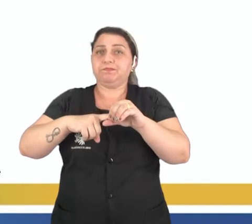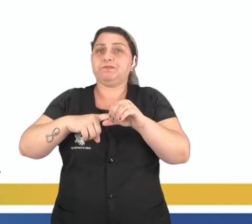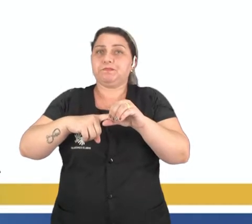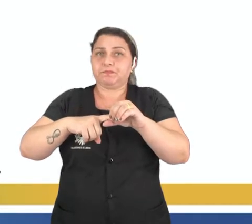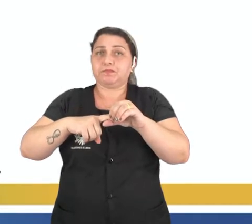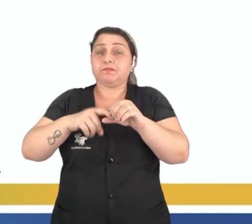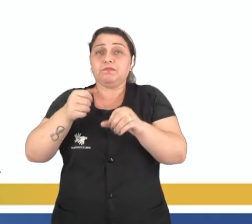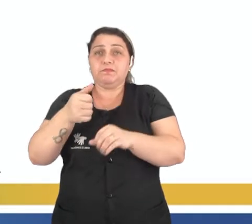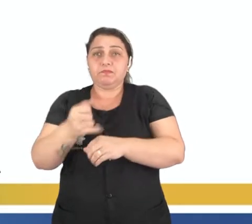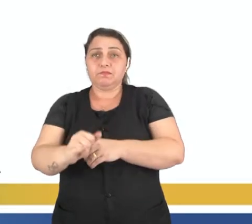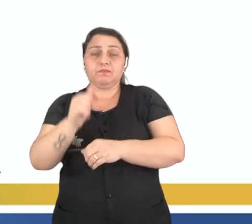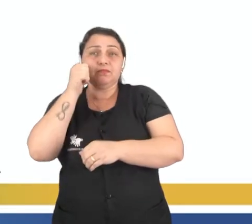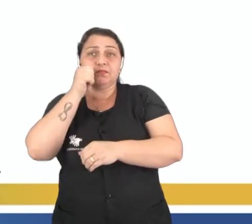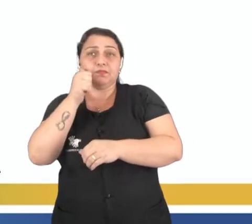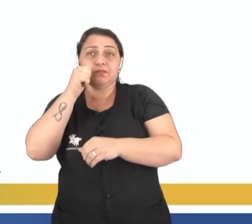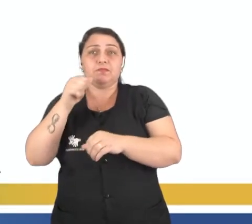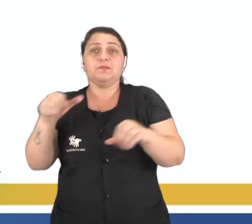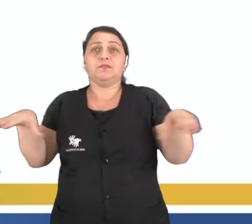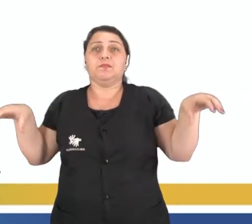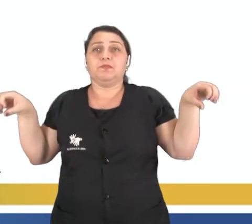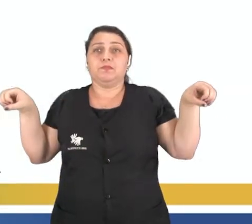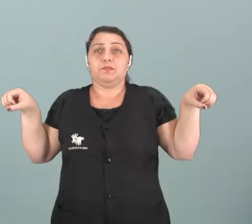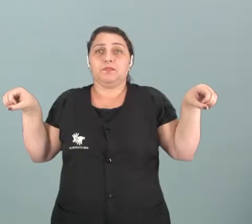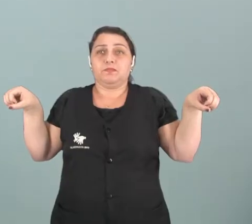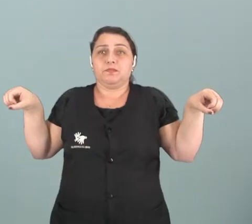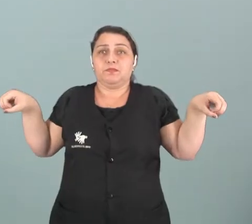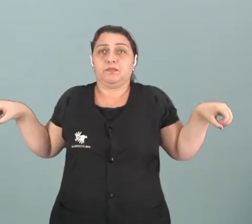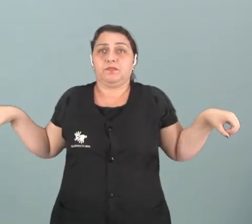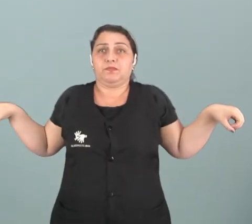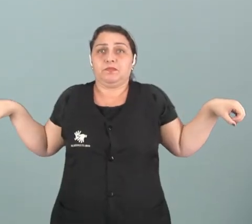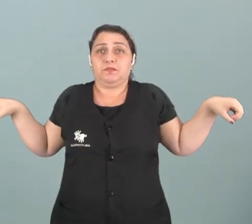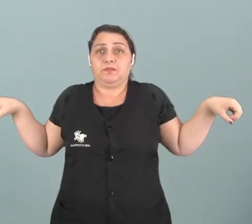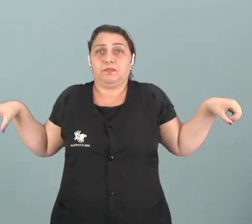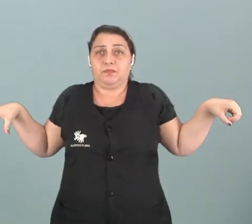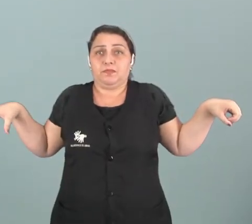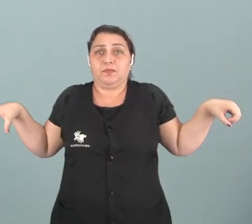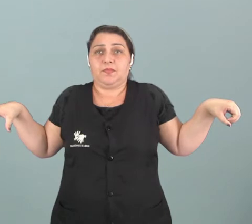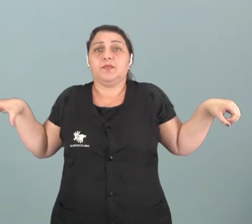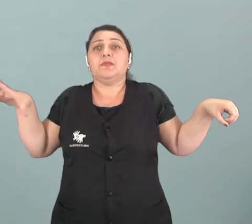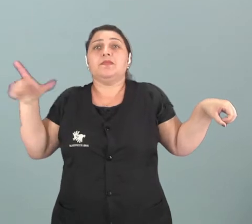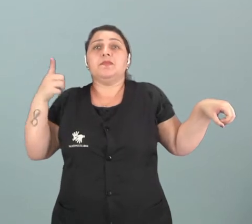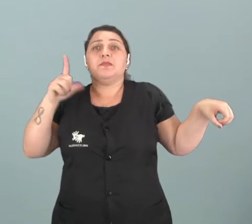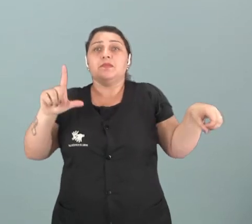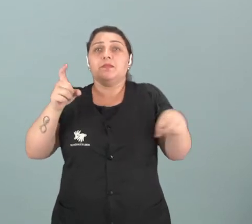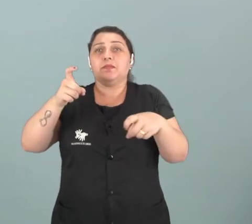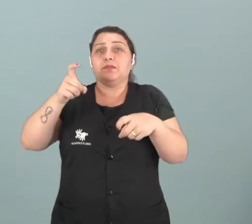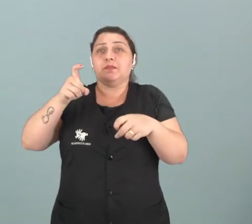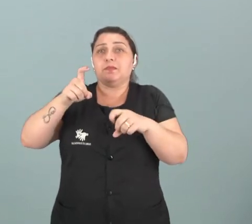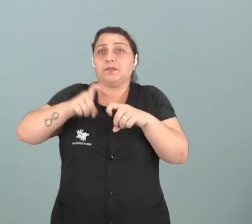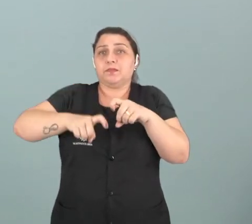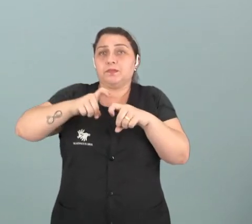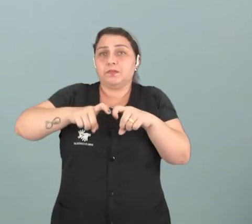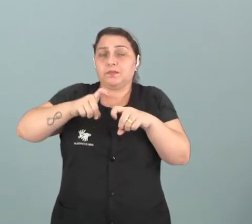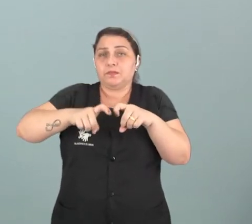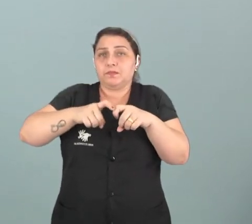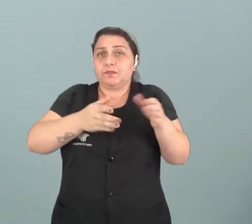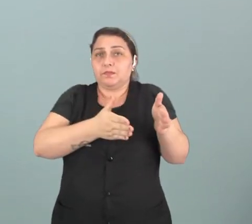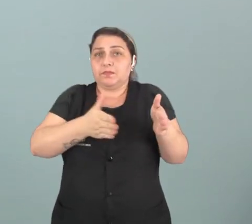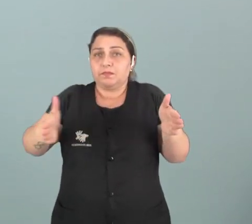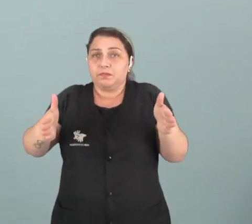geralmente, caso a mulher ela libere um ovócito e ela tenha uma relação sexual durante esse período, que